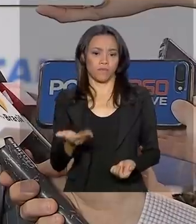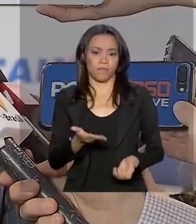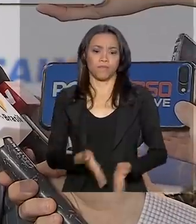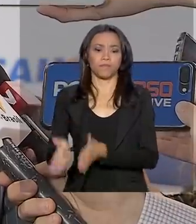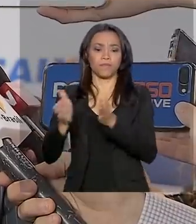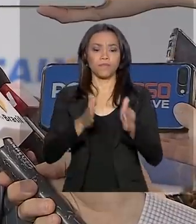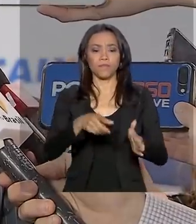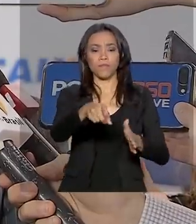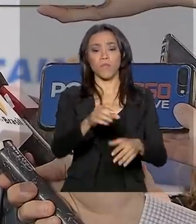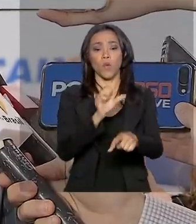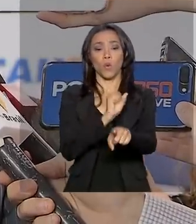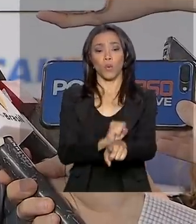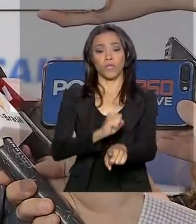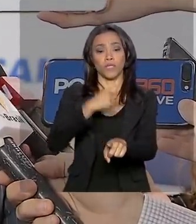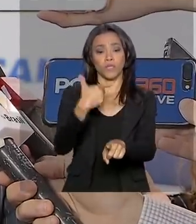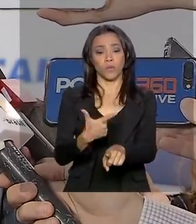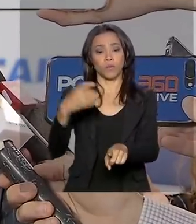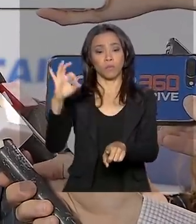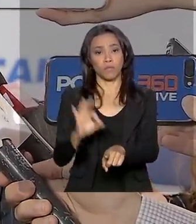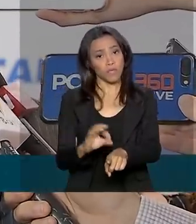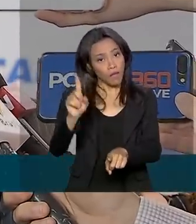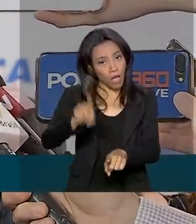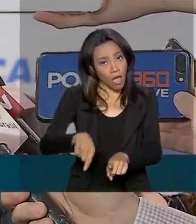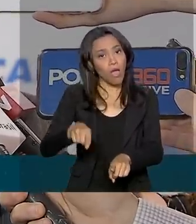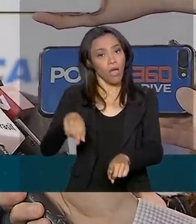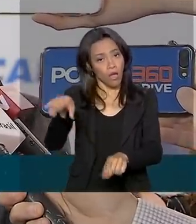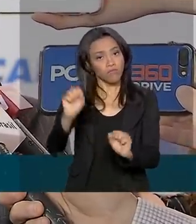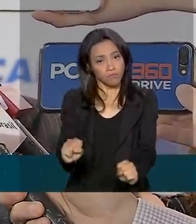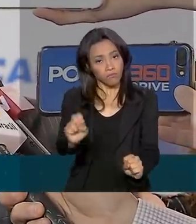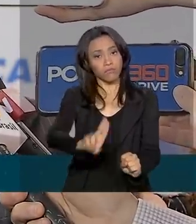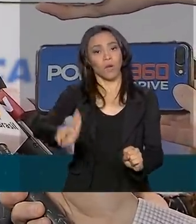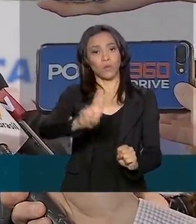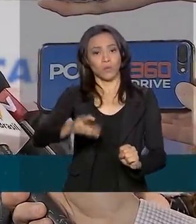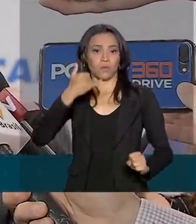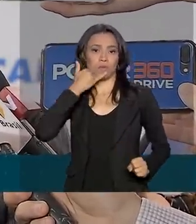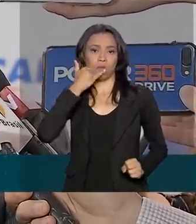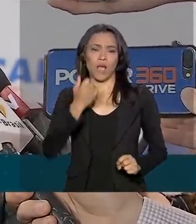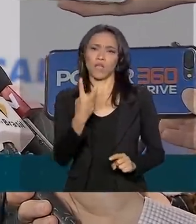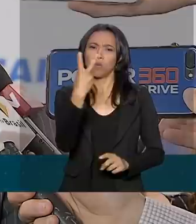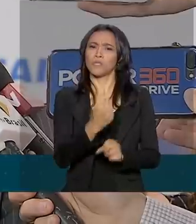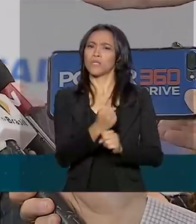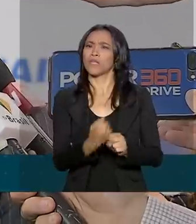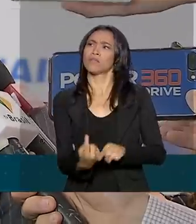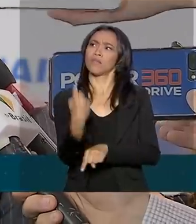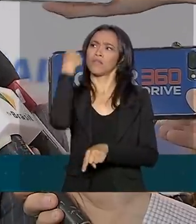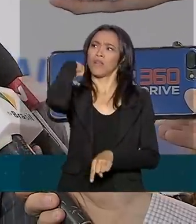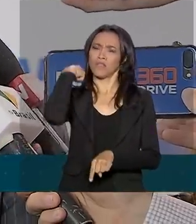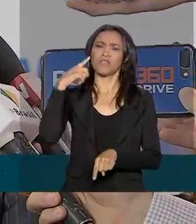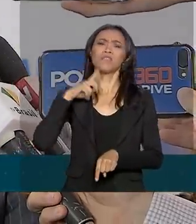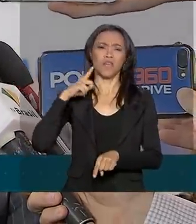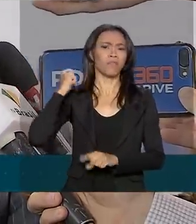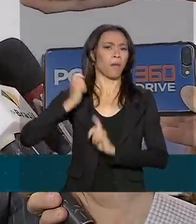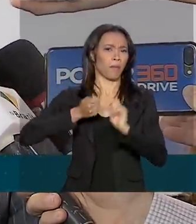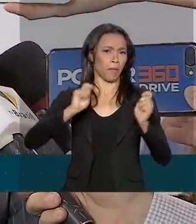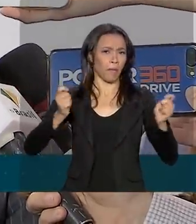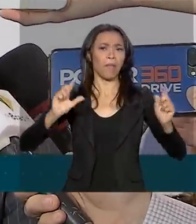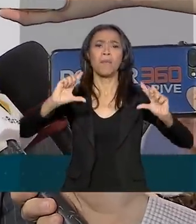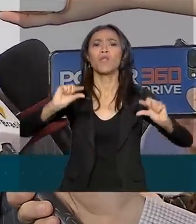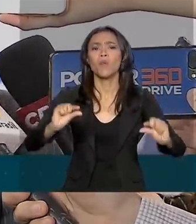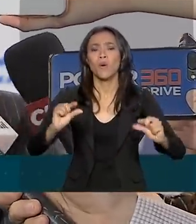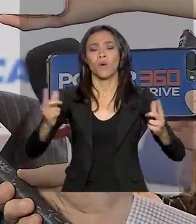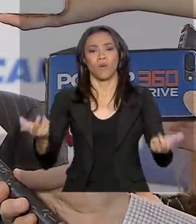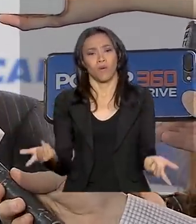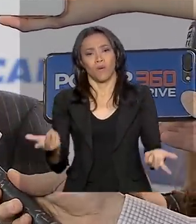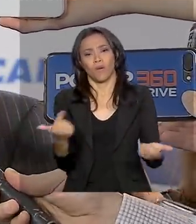82% desses pagamentos são pelo celular. Há dois anos atrás houve um pagamento muito menor e você não tinha